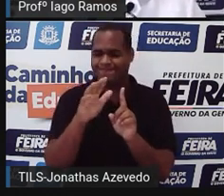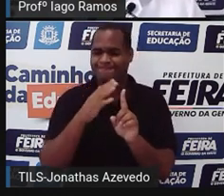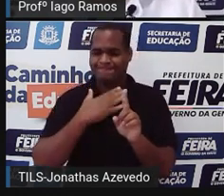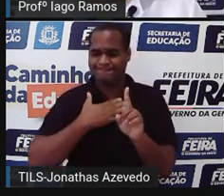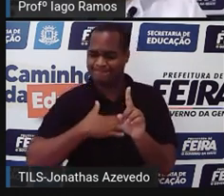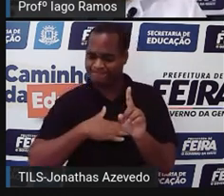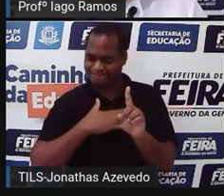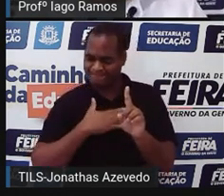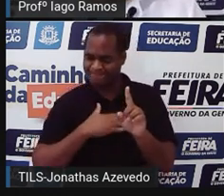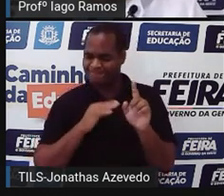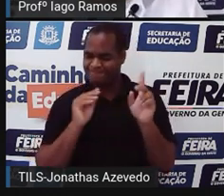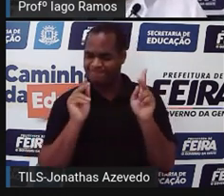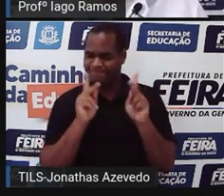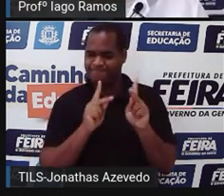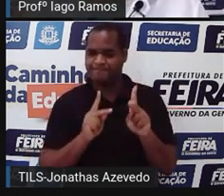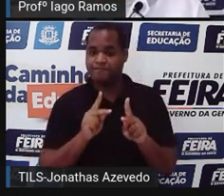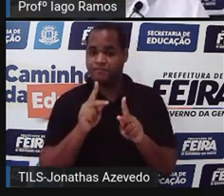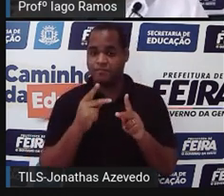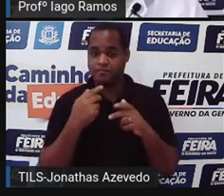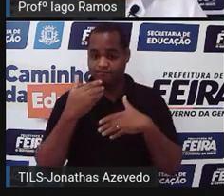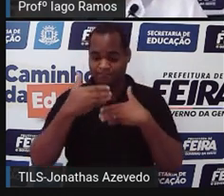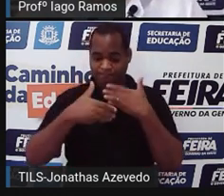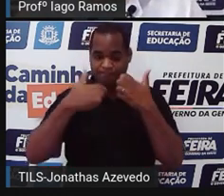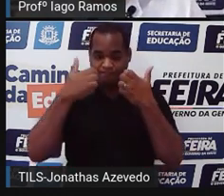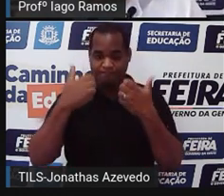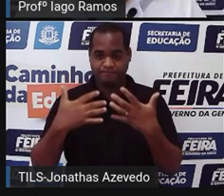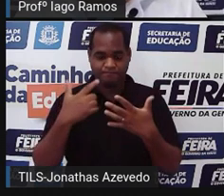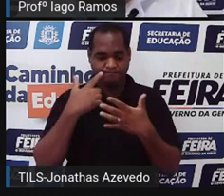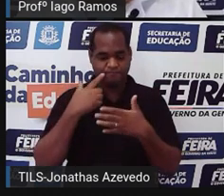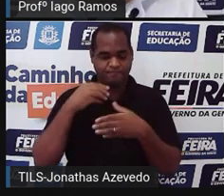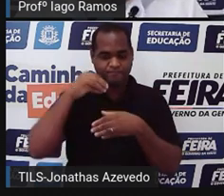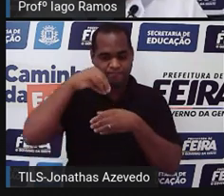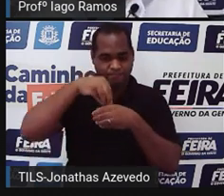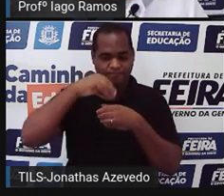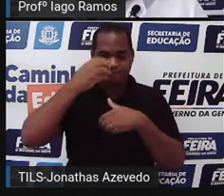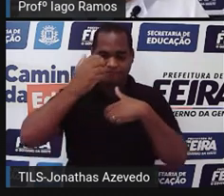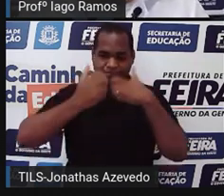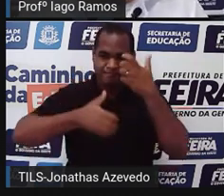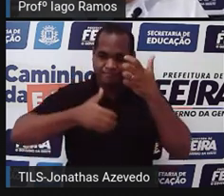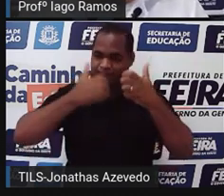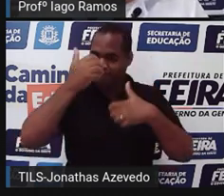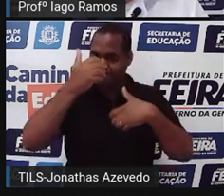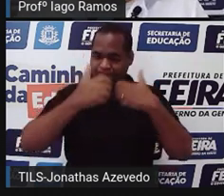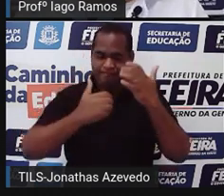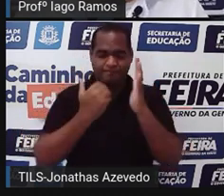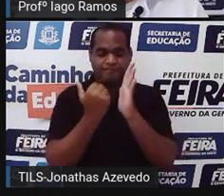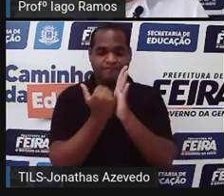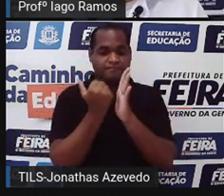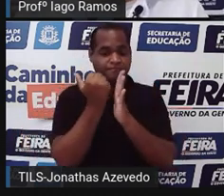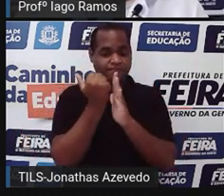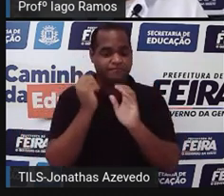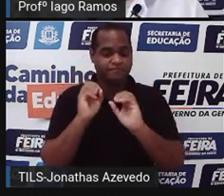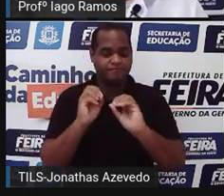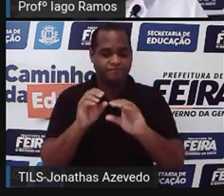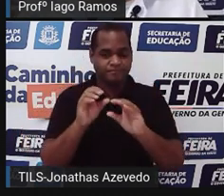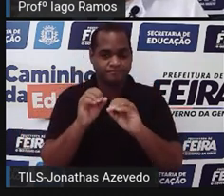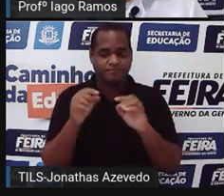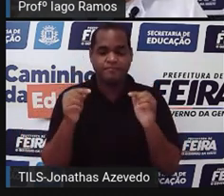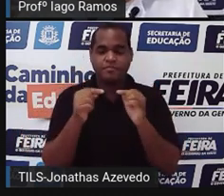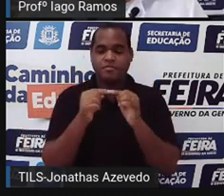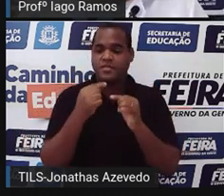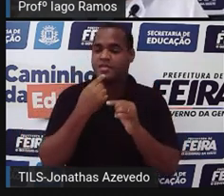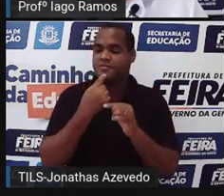calma, tranquilidade, porque dentro do que a gente vai ver a partir de agora, aqui na aula, a gente acaba fazendo